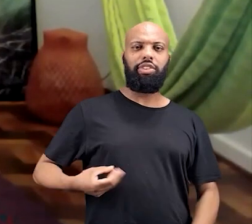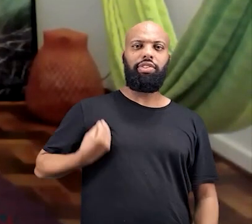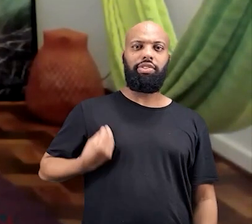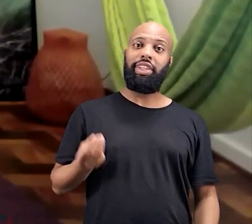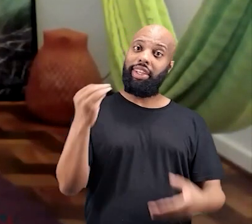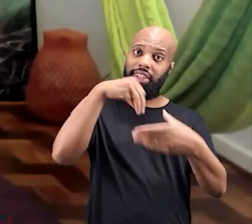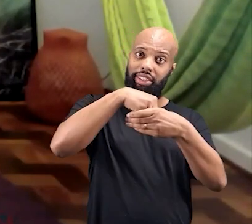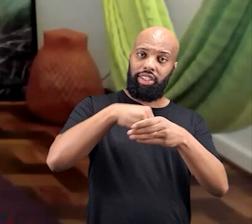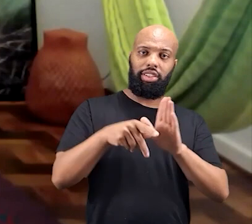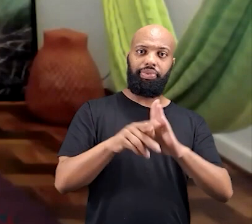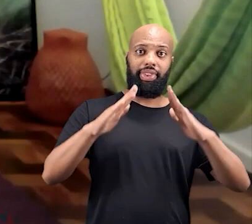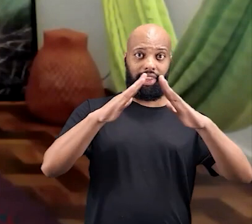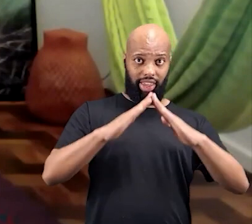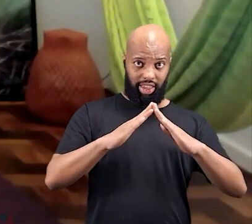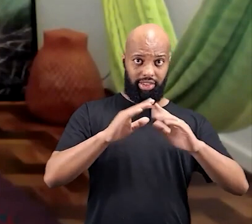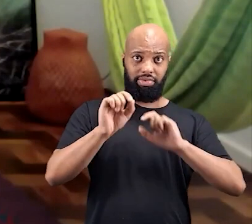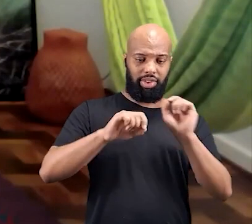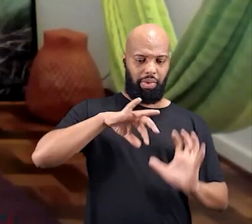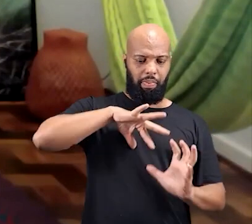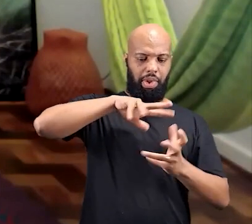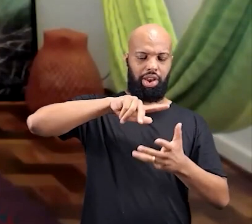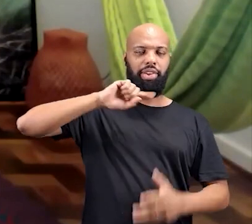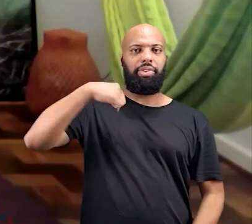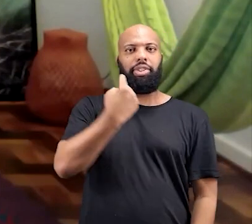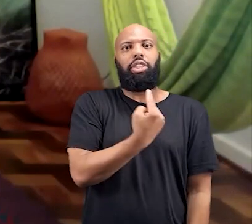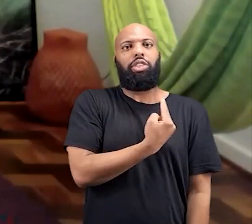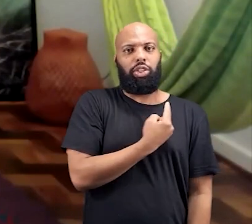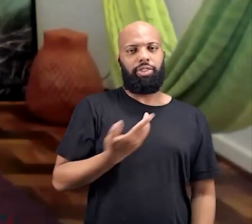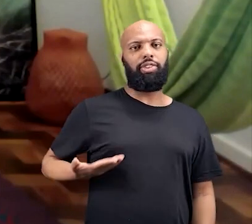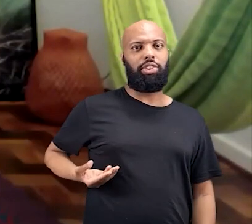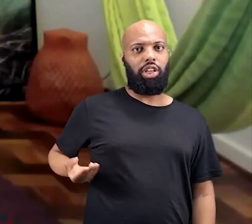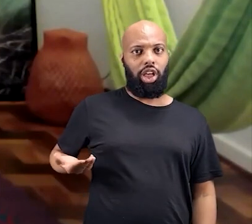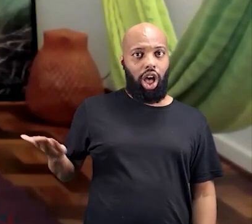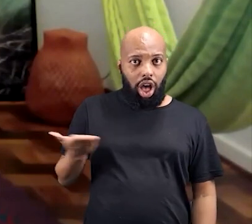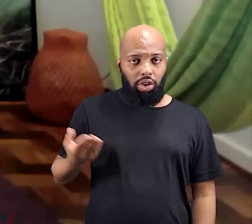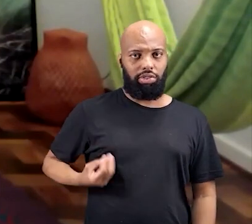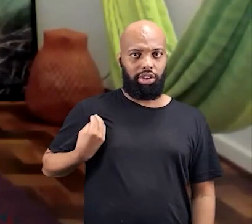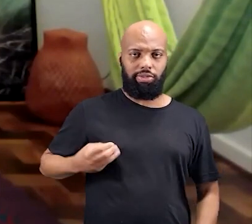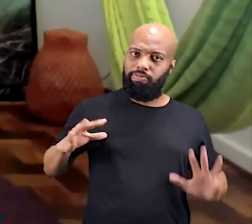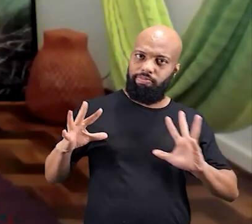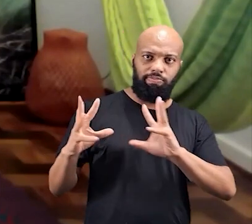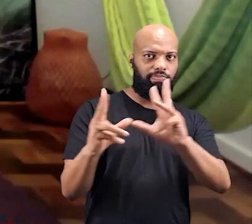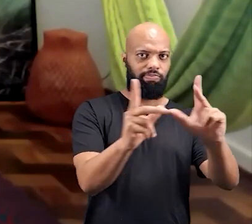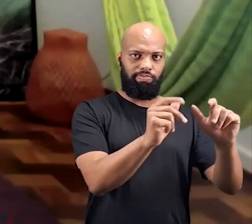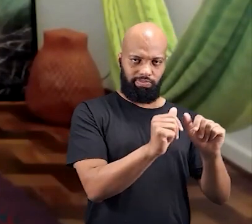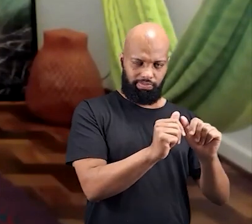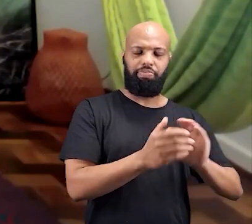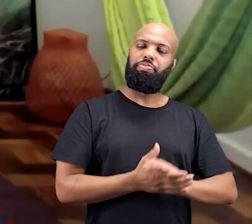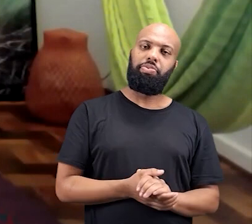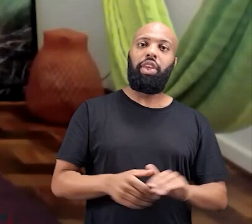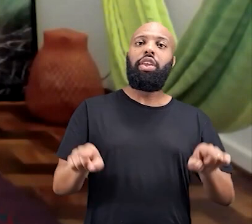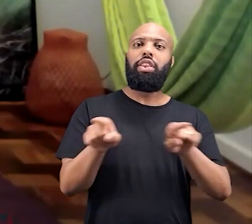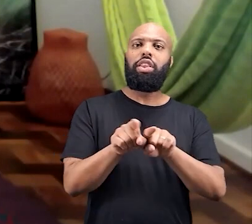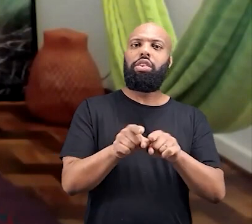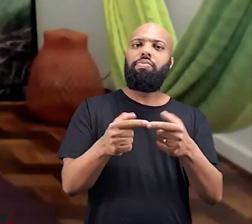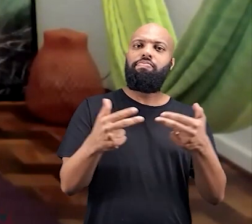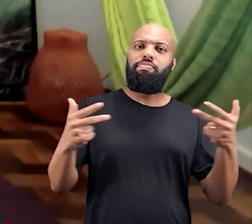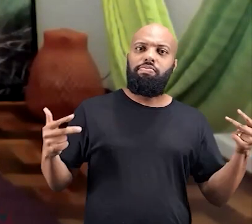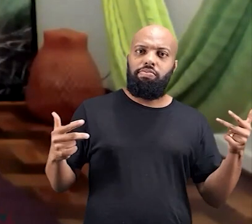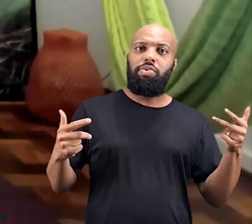de viver dentro desta casa, que é esse planeta que a gente habita todos nós.